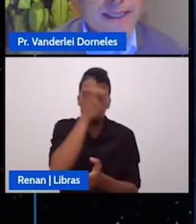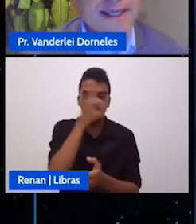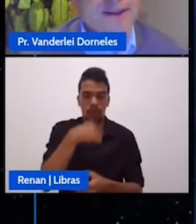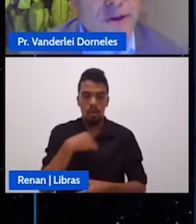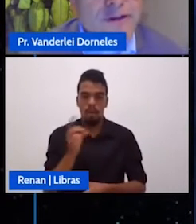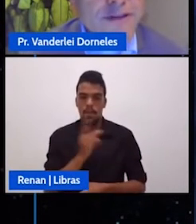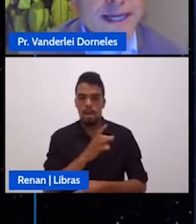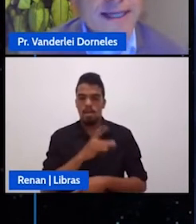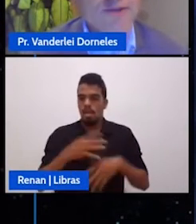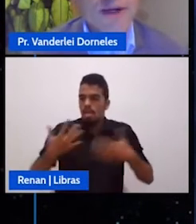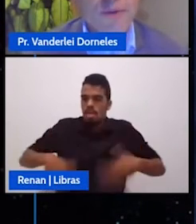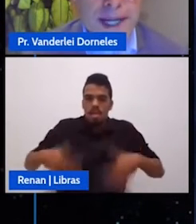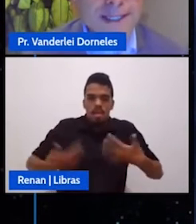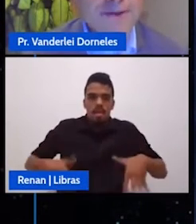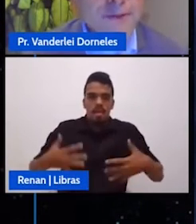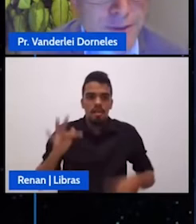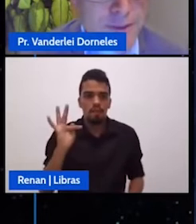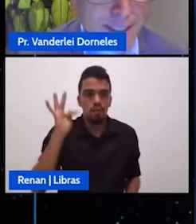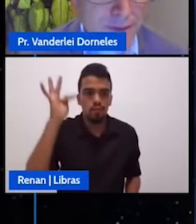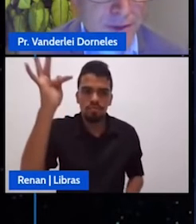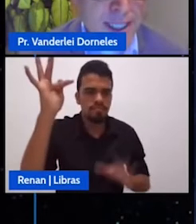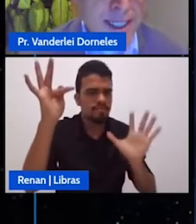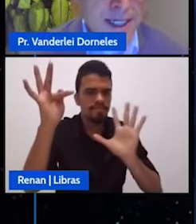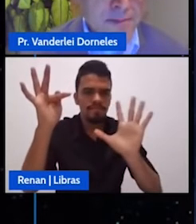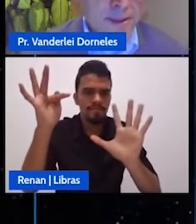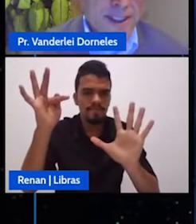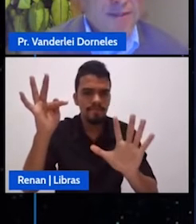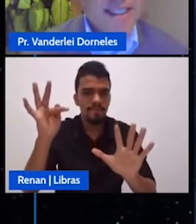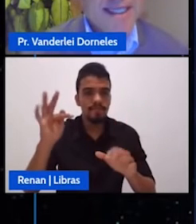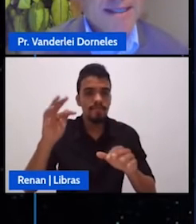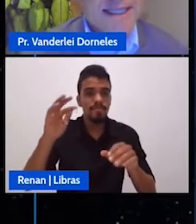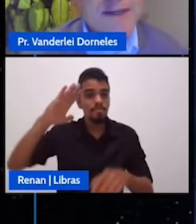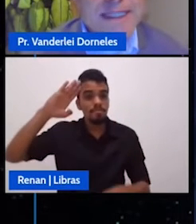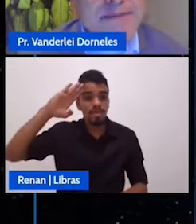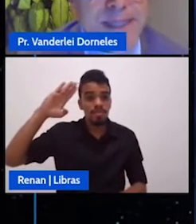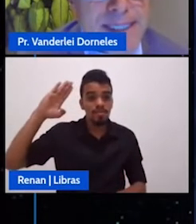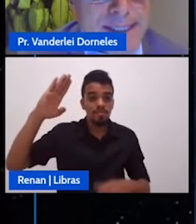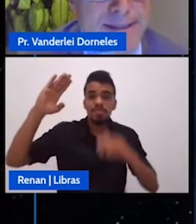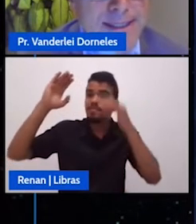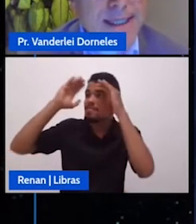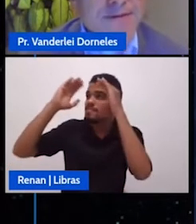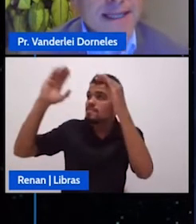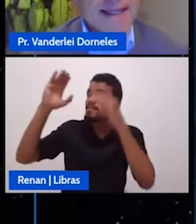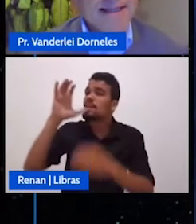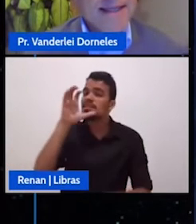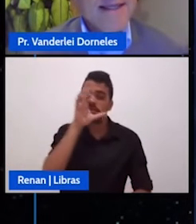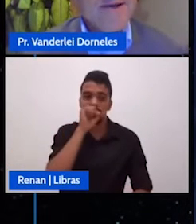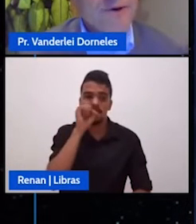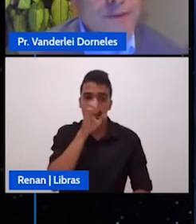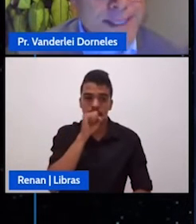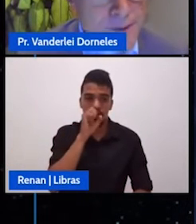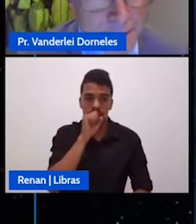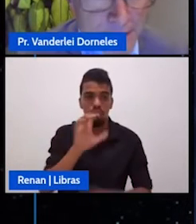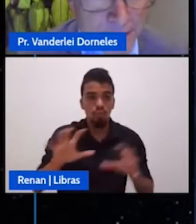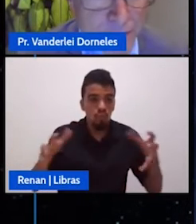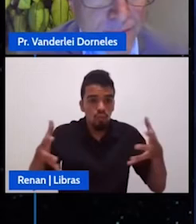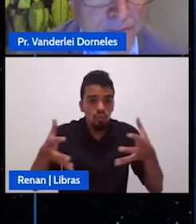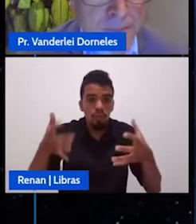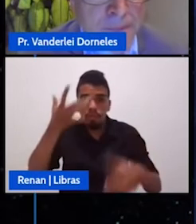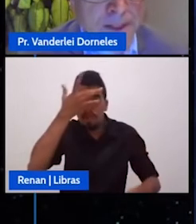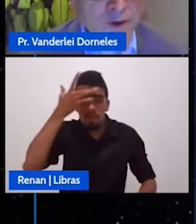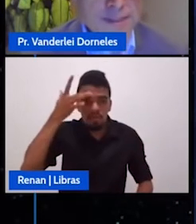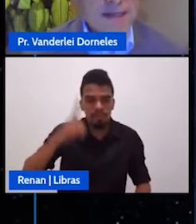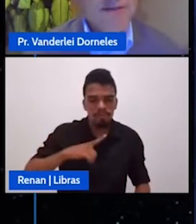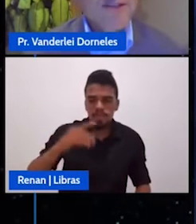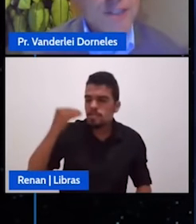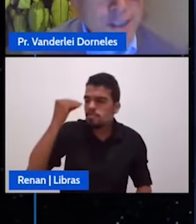para que você renove a sua guarda do dia do senhor porque somente aqueles que tem uma experiência verdadeira com o Deus criador